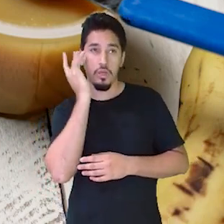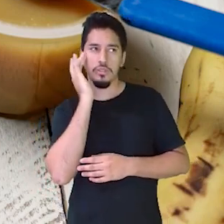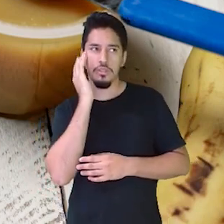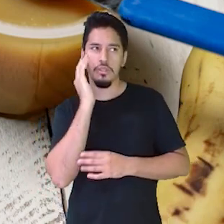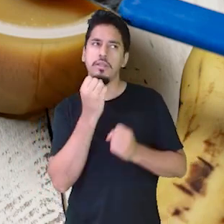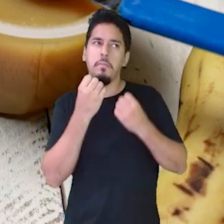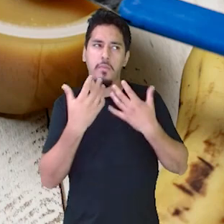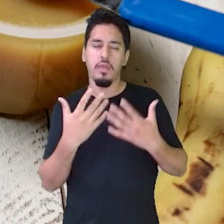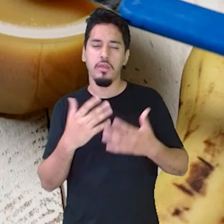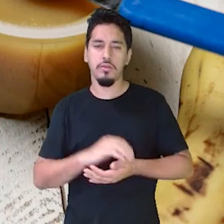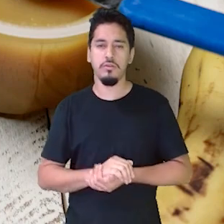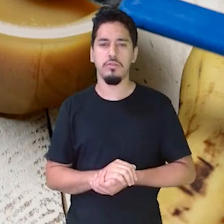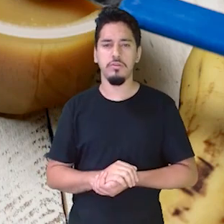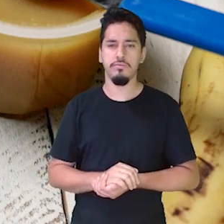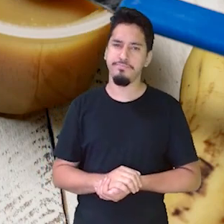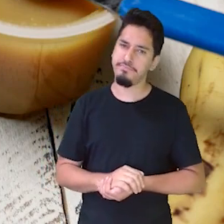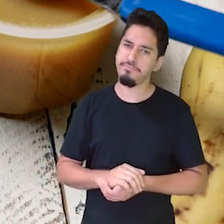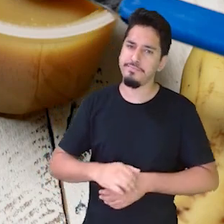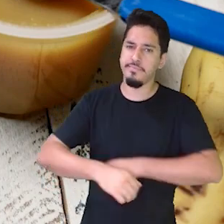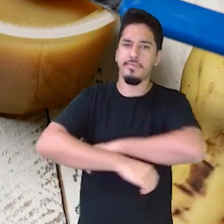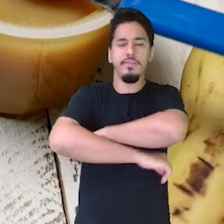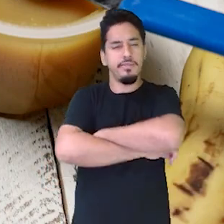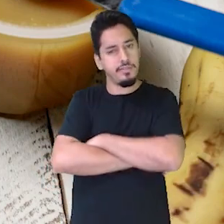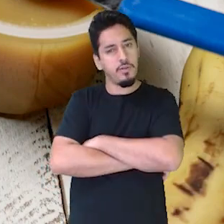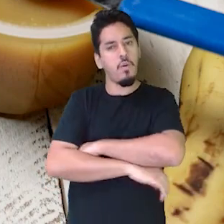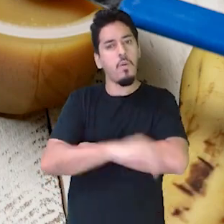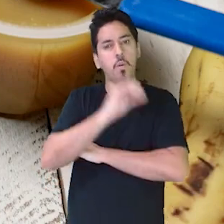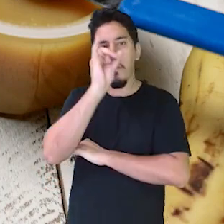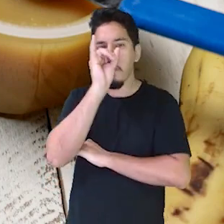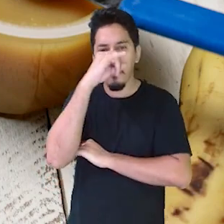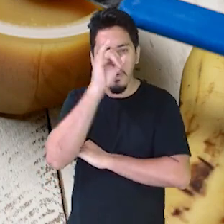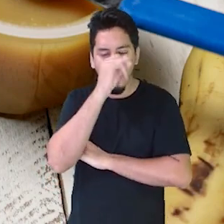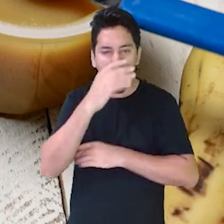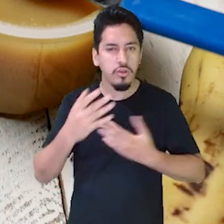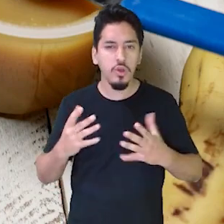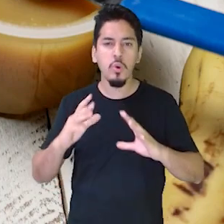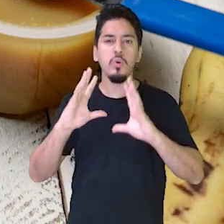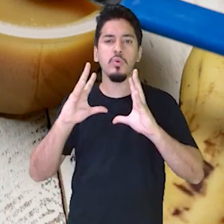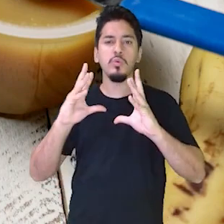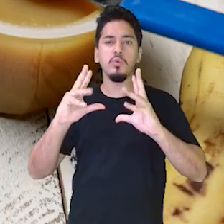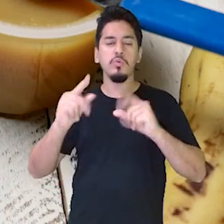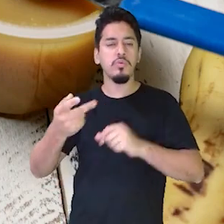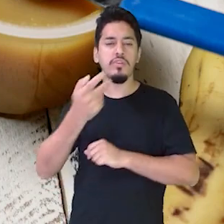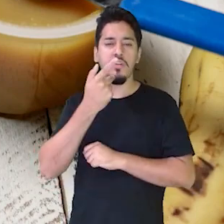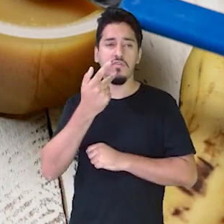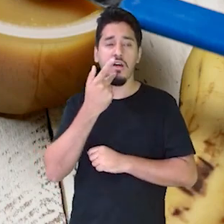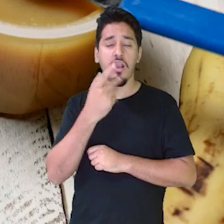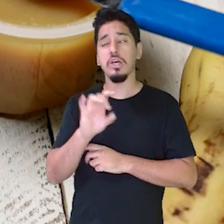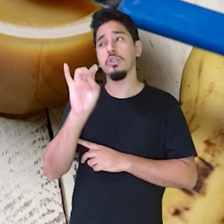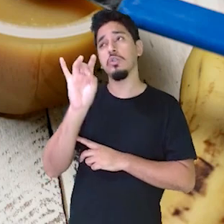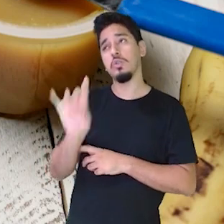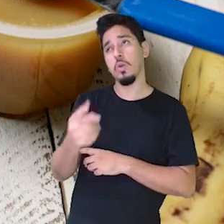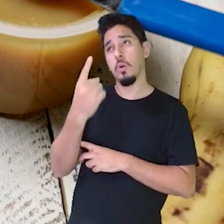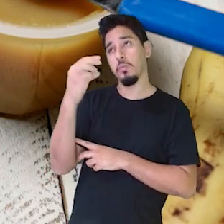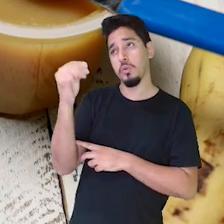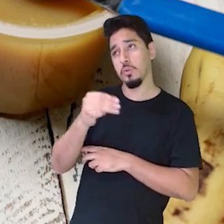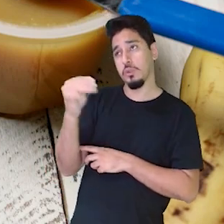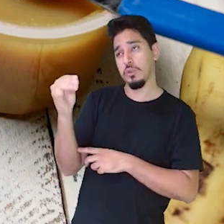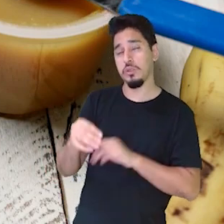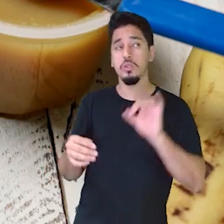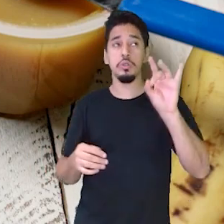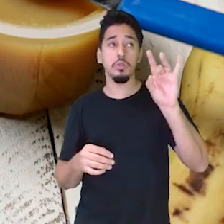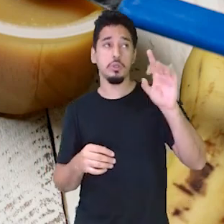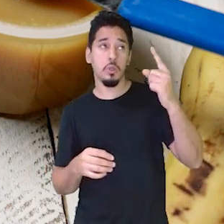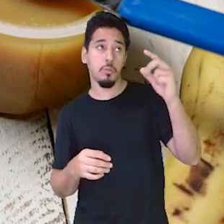bem. Gente, porquinho. Tudo dizia só um minutinho. E